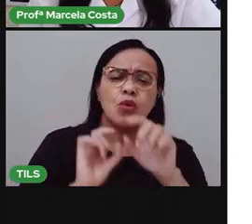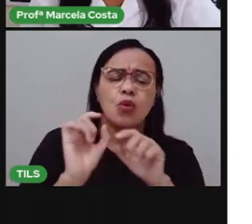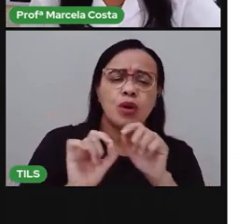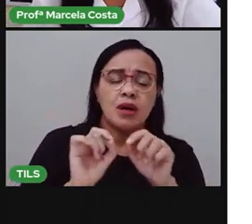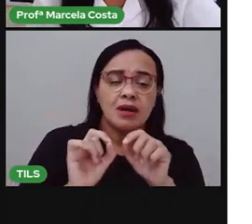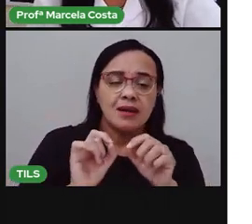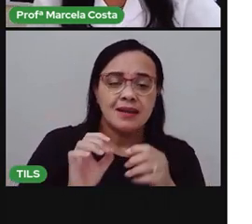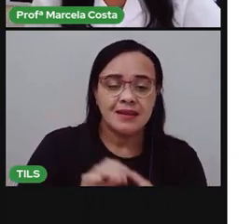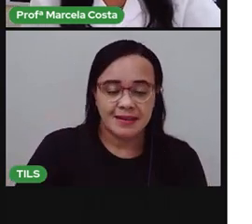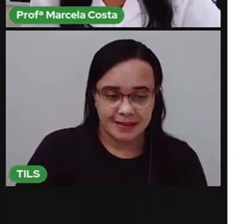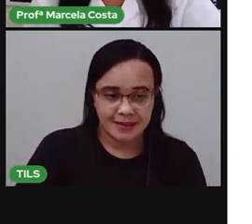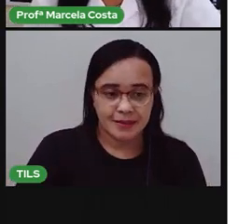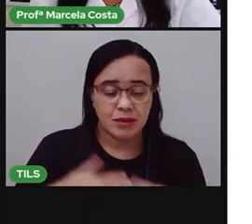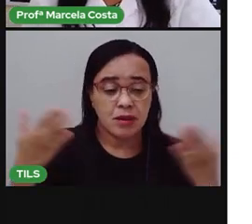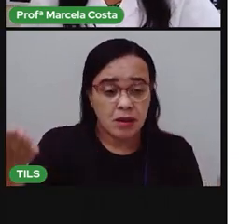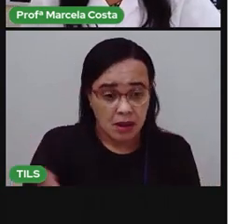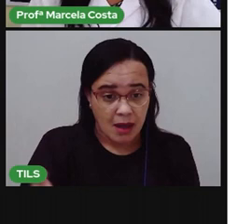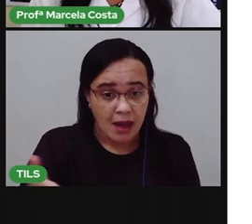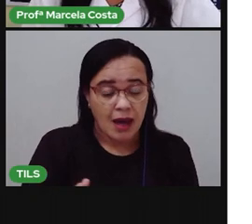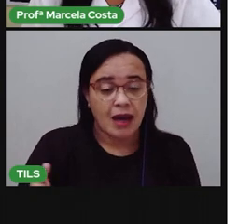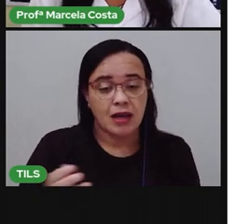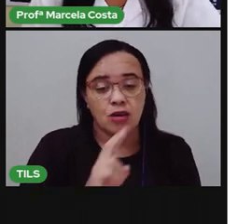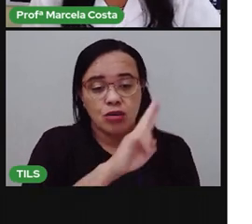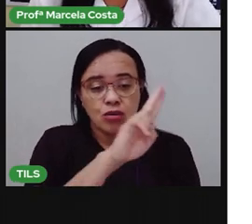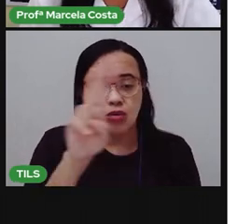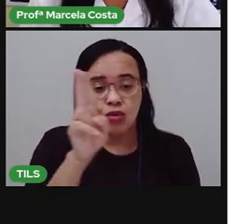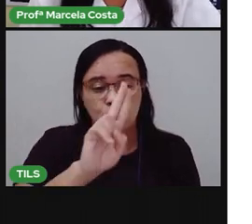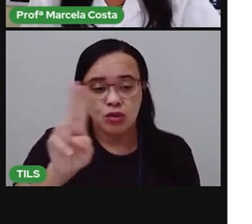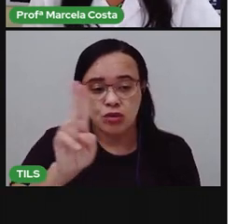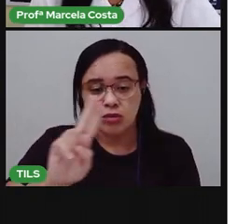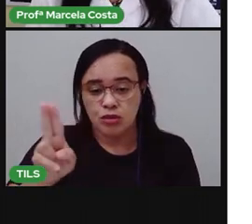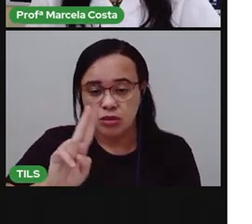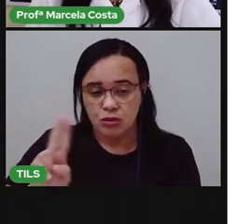A gente vai escrever alguns desses nomes.